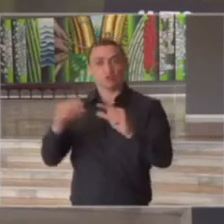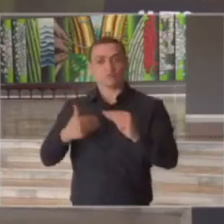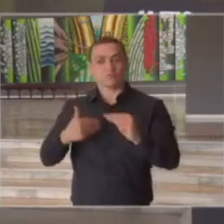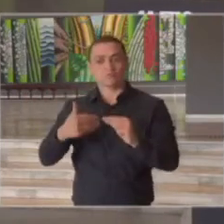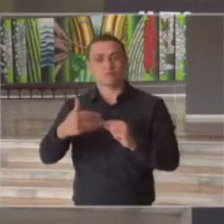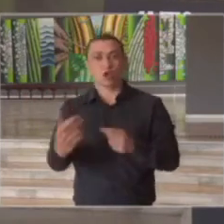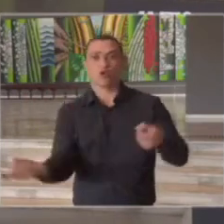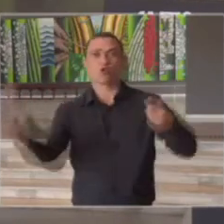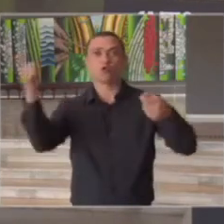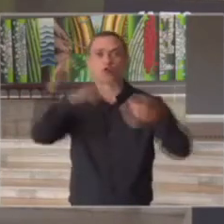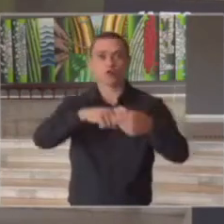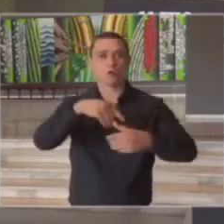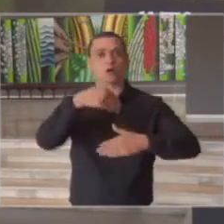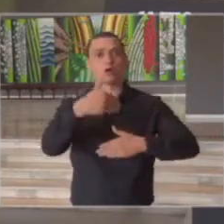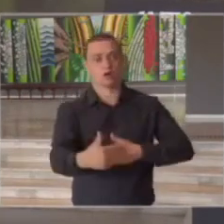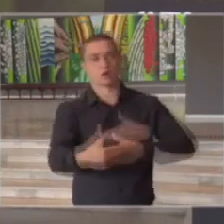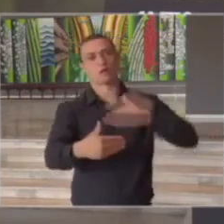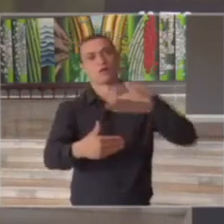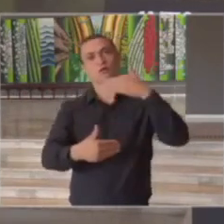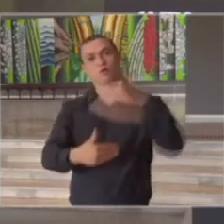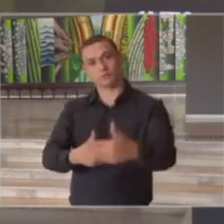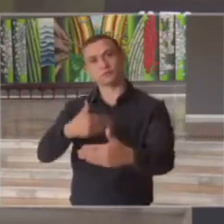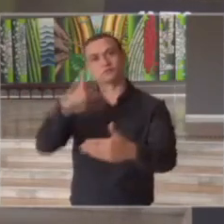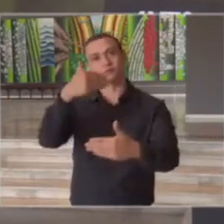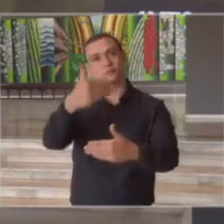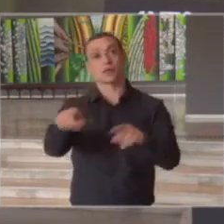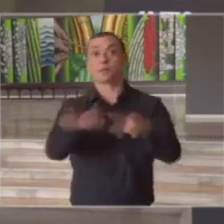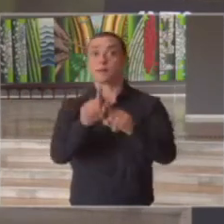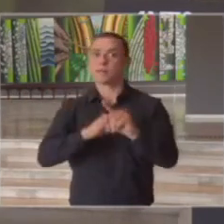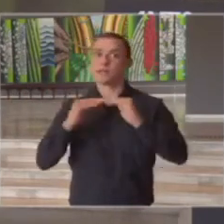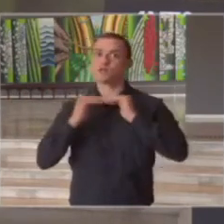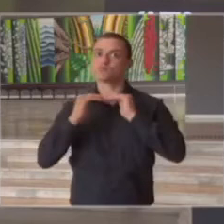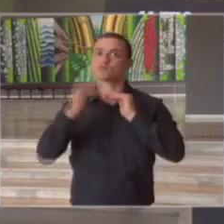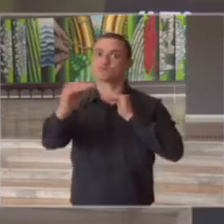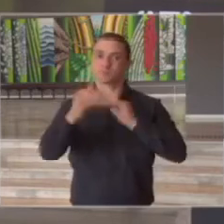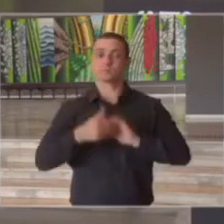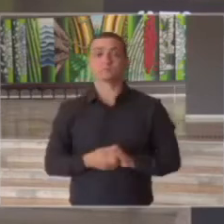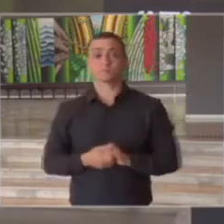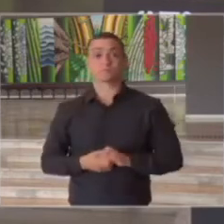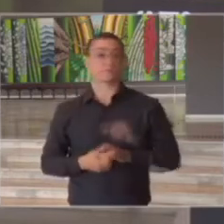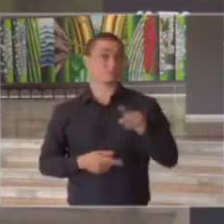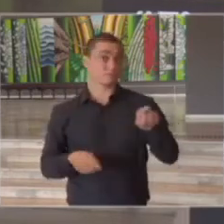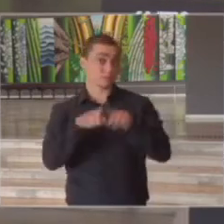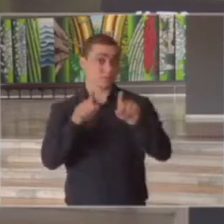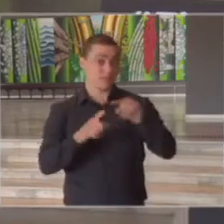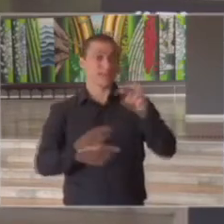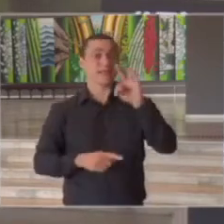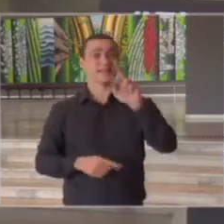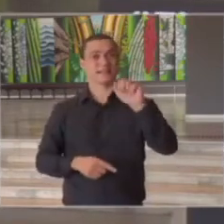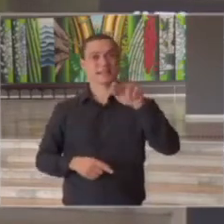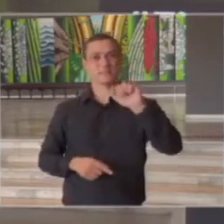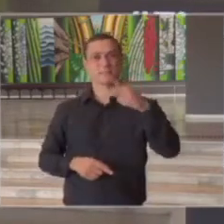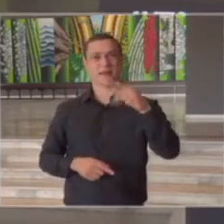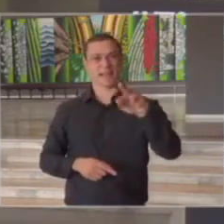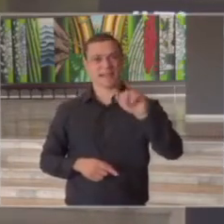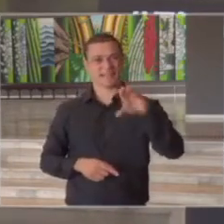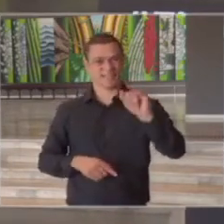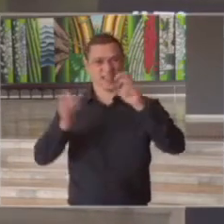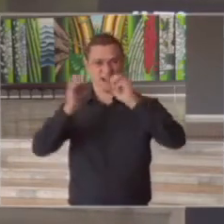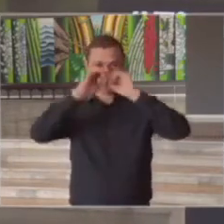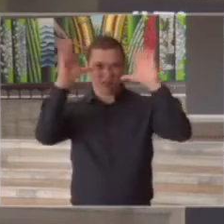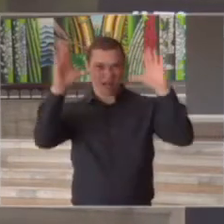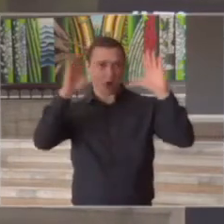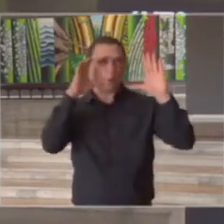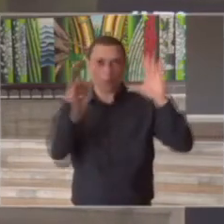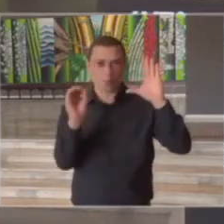venha de forma gradual mas de forma sustentada e a transparência é muito importante para isso porque mesmo nas